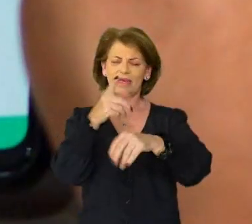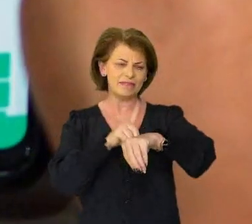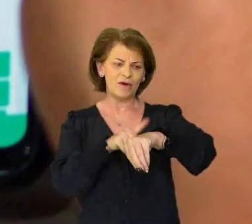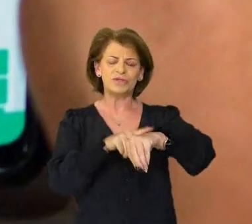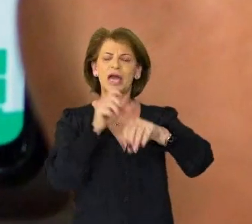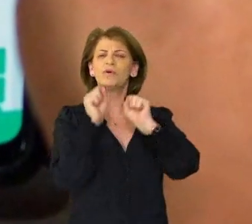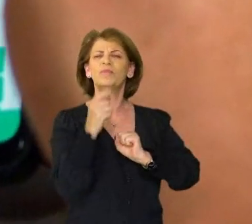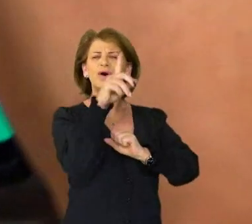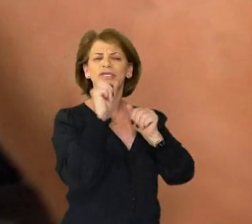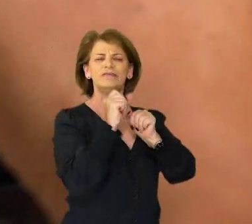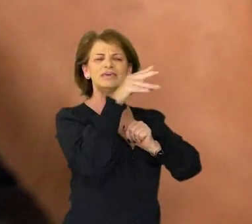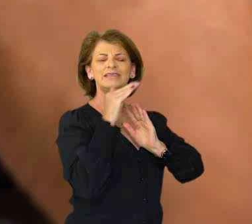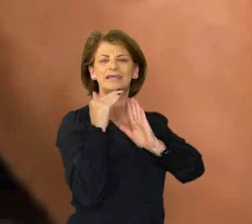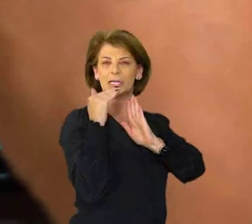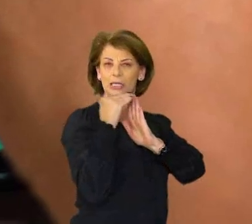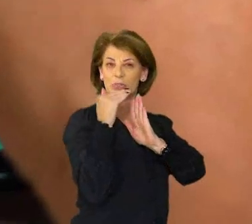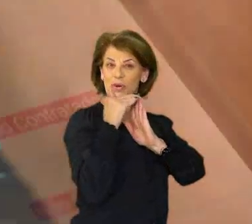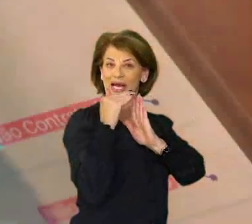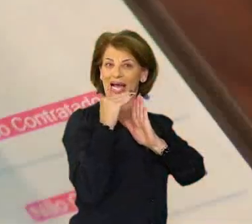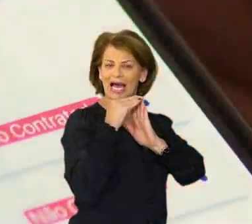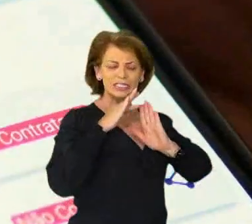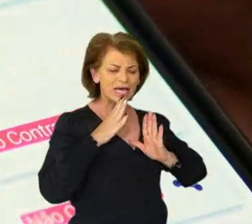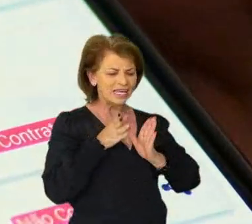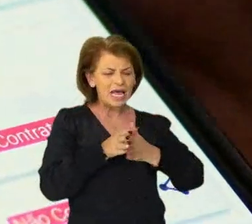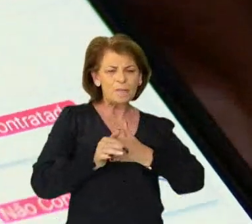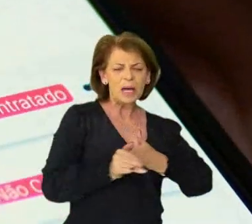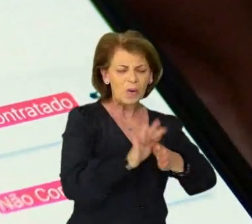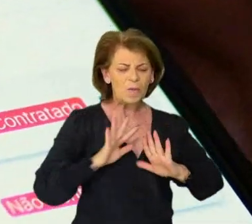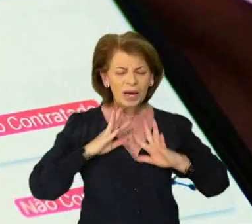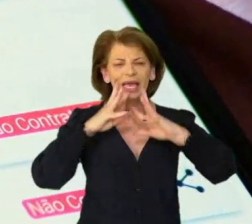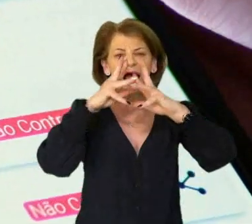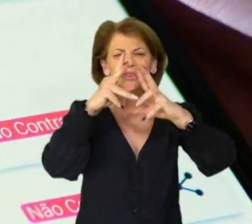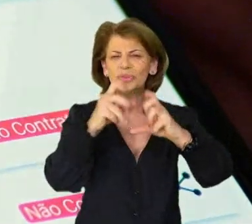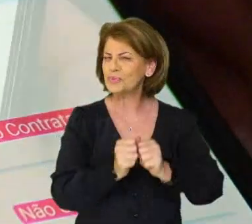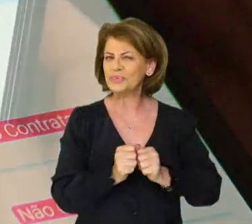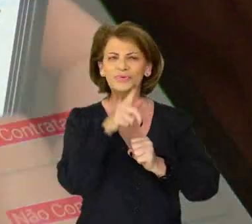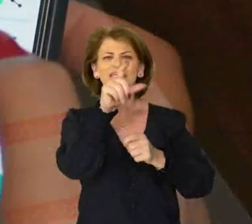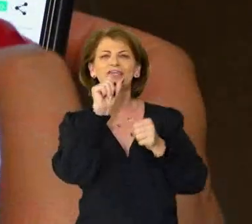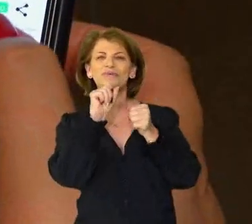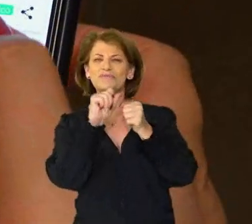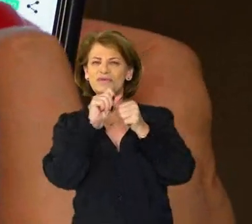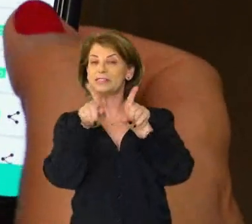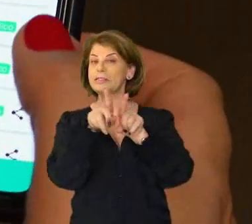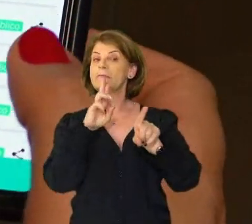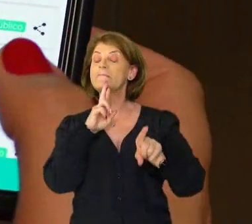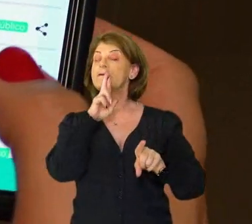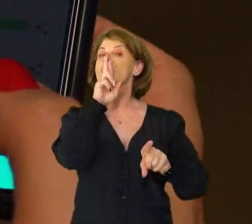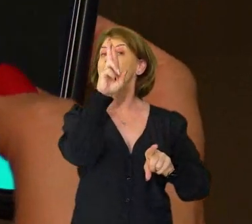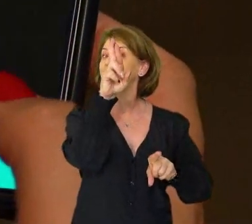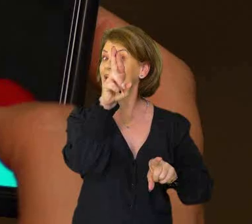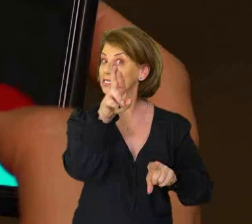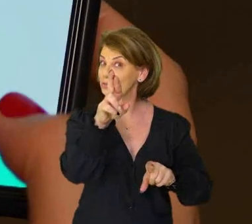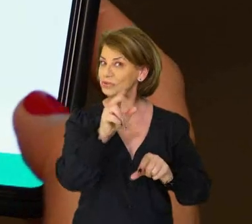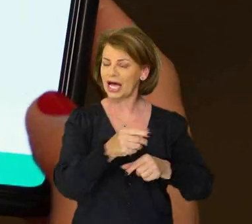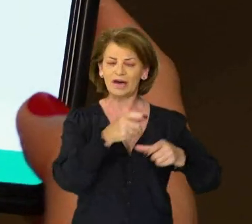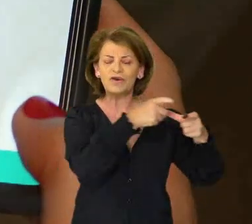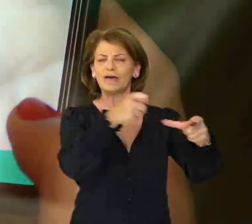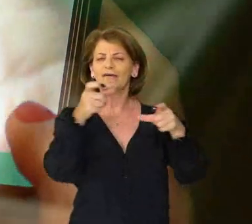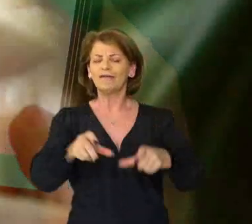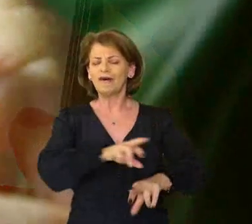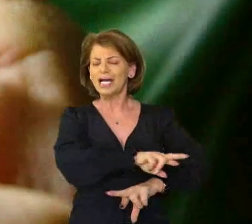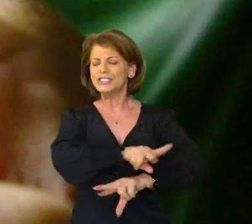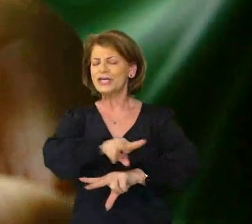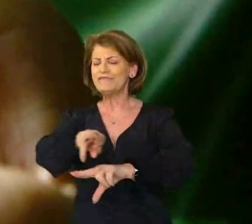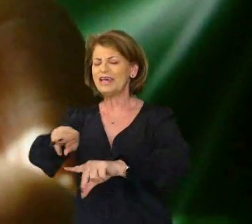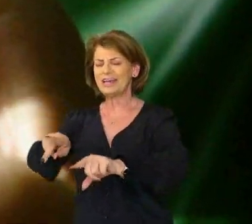e sem sair de casa, você baixa guias de pagamento, abre processos e pedidos, acompanha o encaminhamento e o resultado da sua solicitação